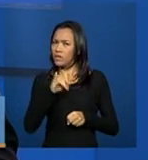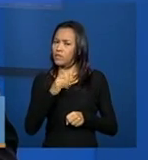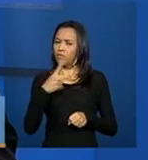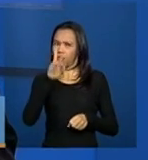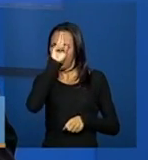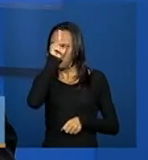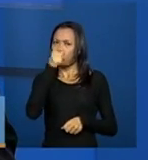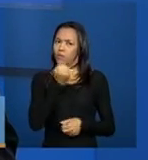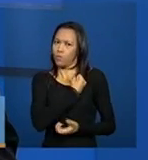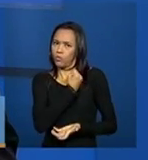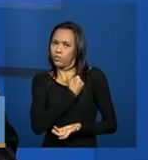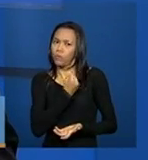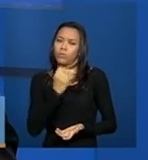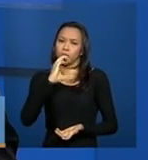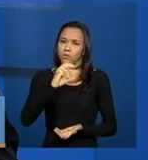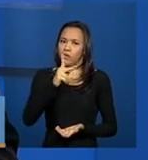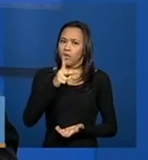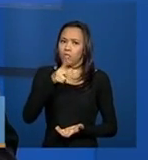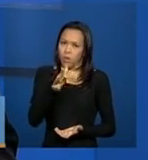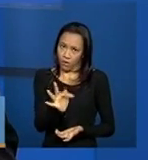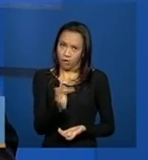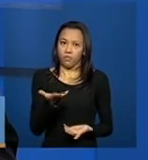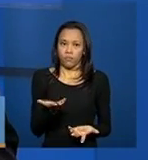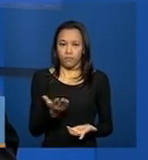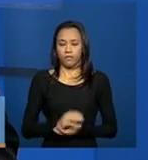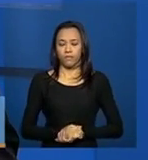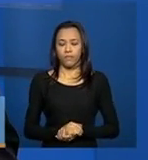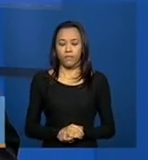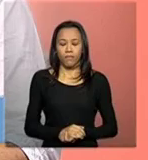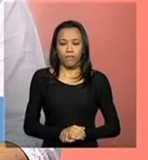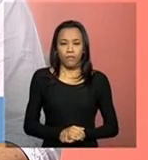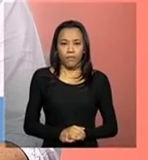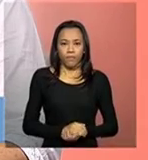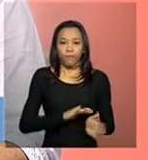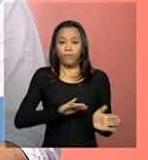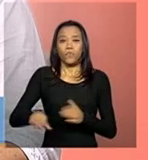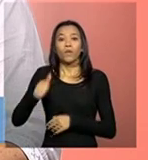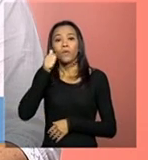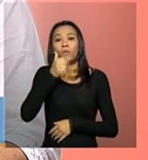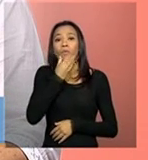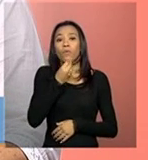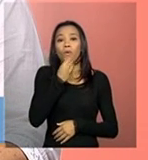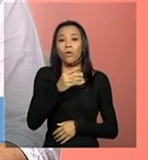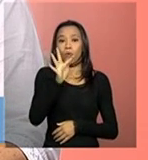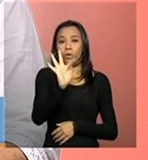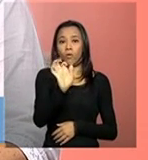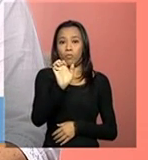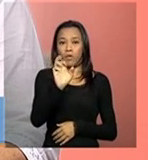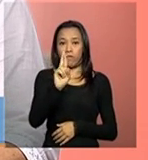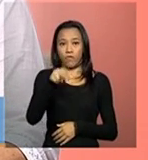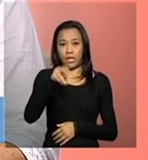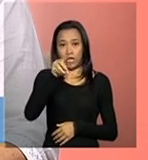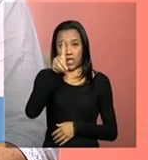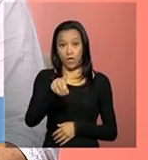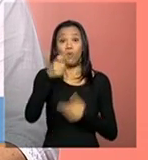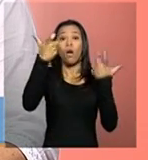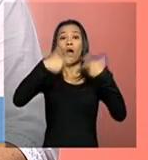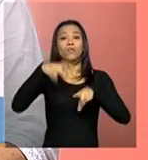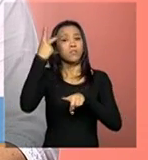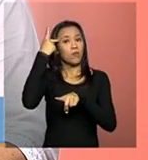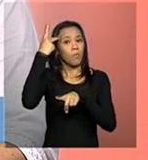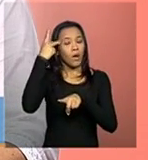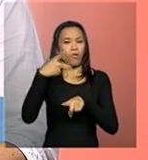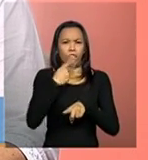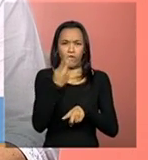erro, porque provavelmente é que o CPF seja inválido. O Fernando, de São Paulo, diz que alguns pareceres de visita estão